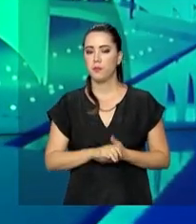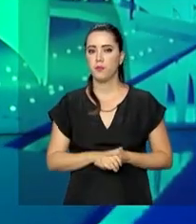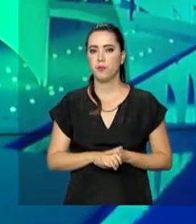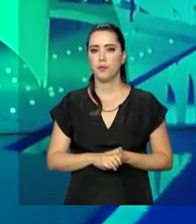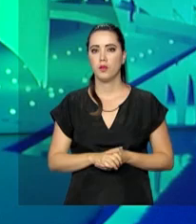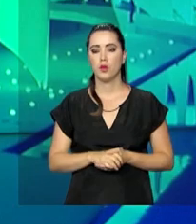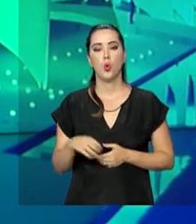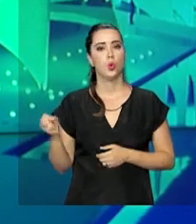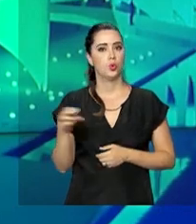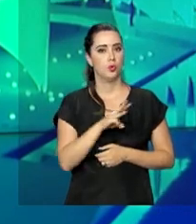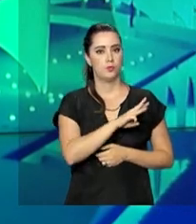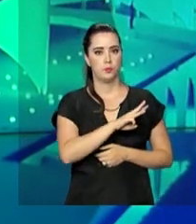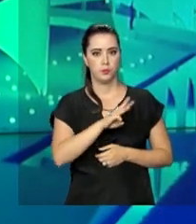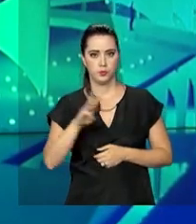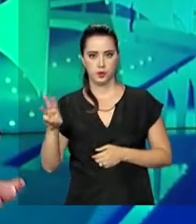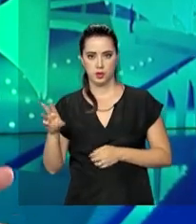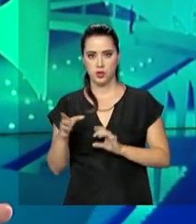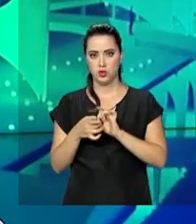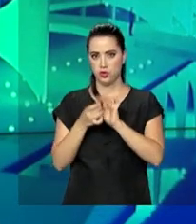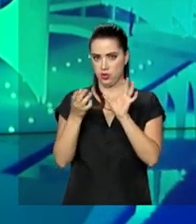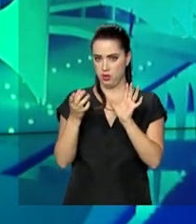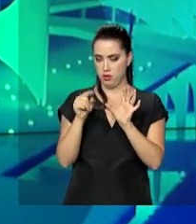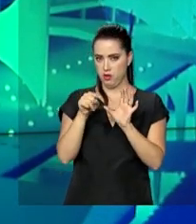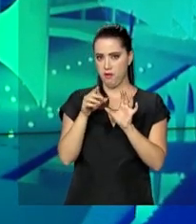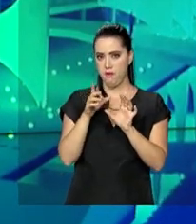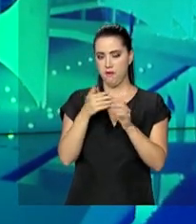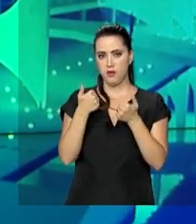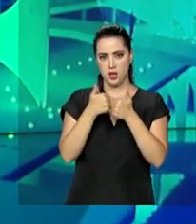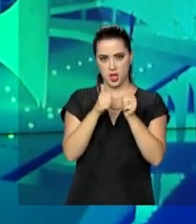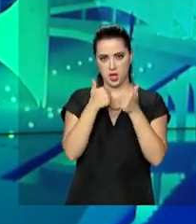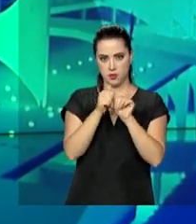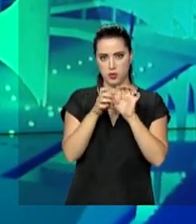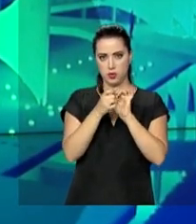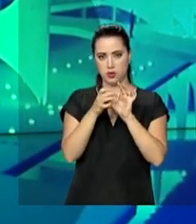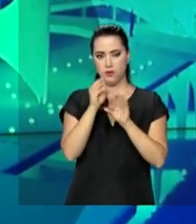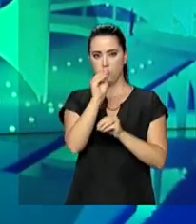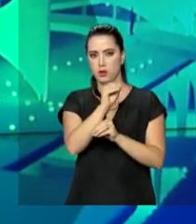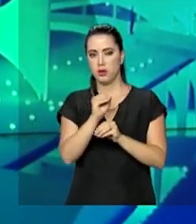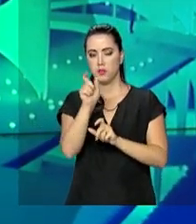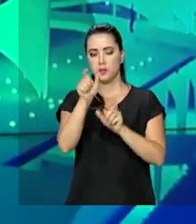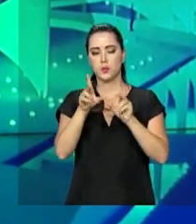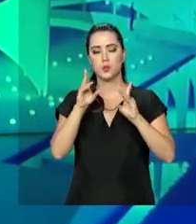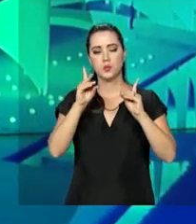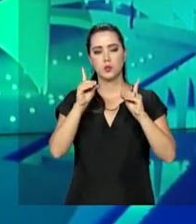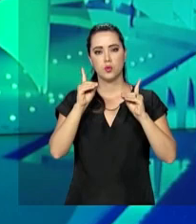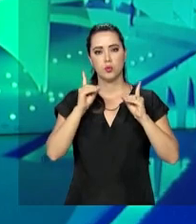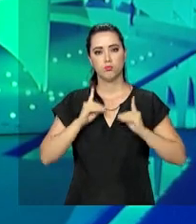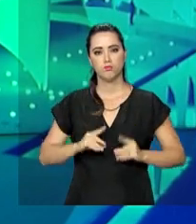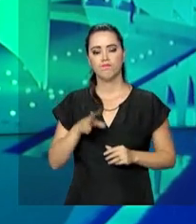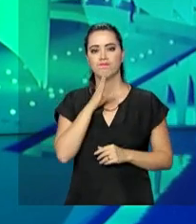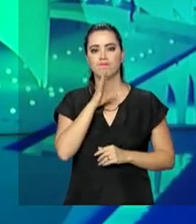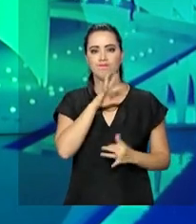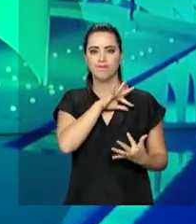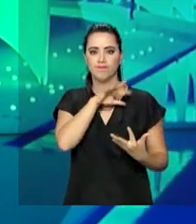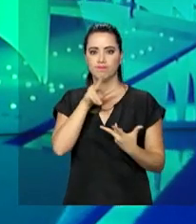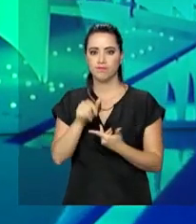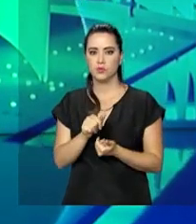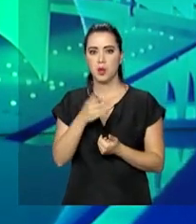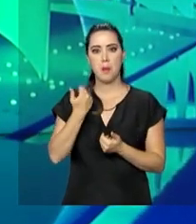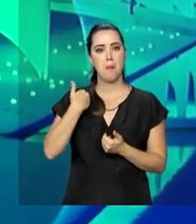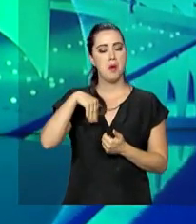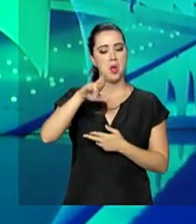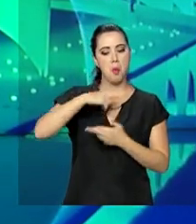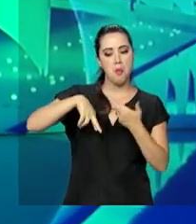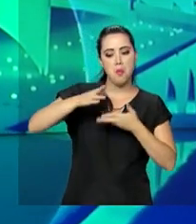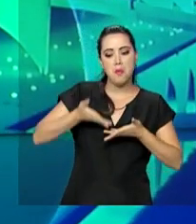portal do PASSE LIVRE, reformulado para atender especialmente pessoas com deficiência, ganhou reconhecimento internacional. Recebeu a maior